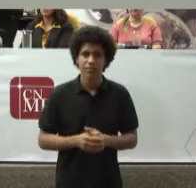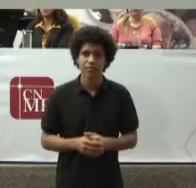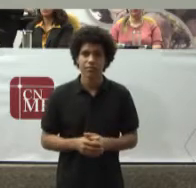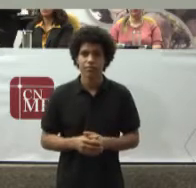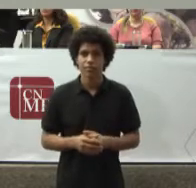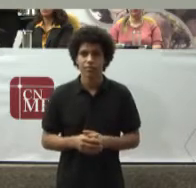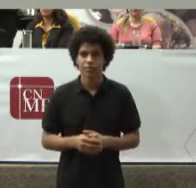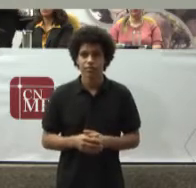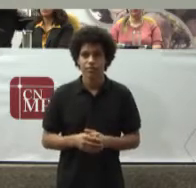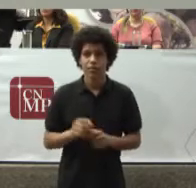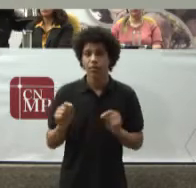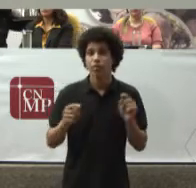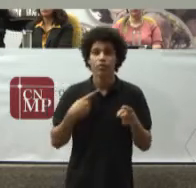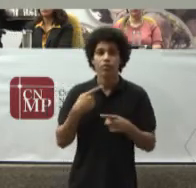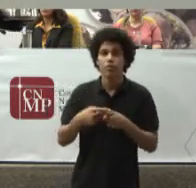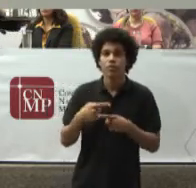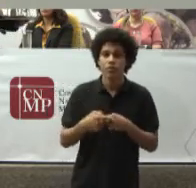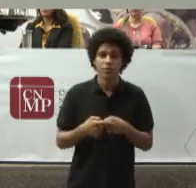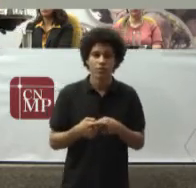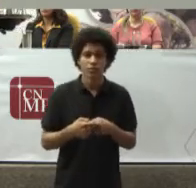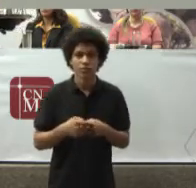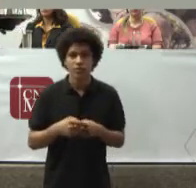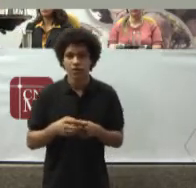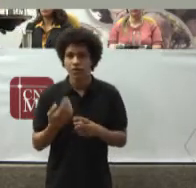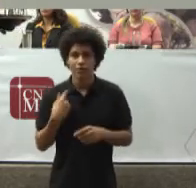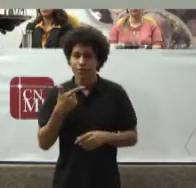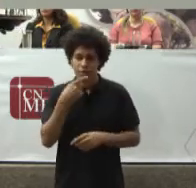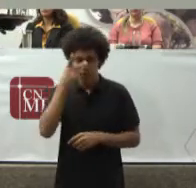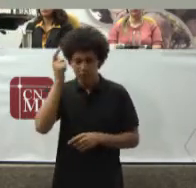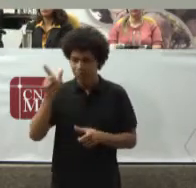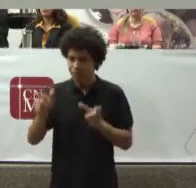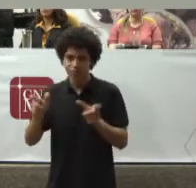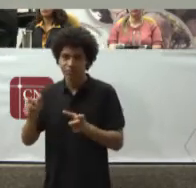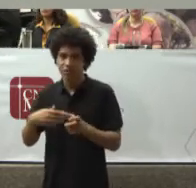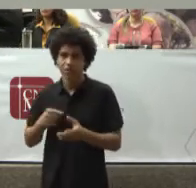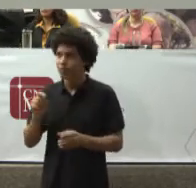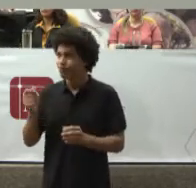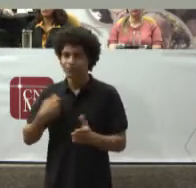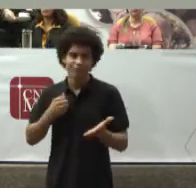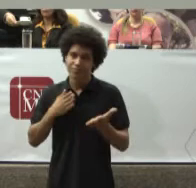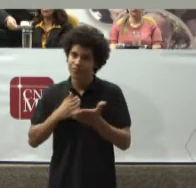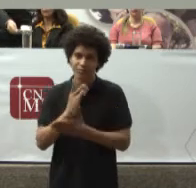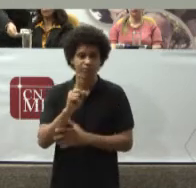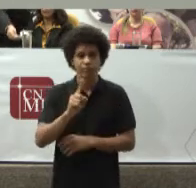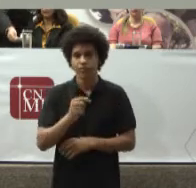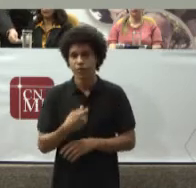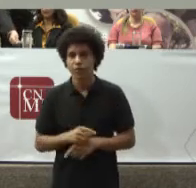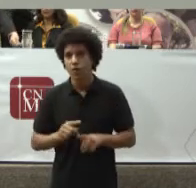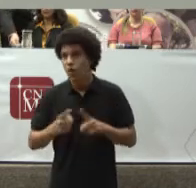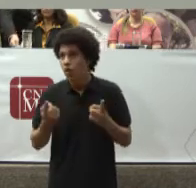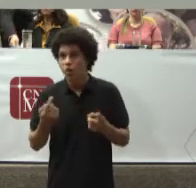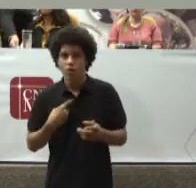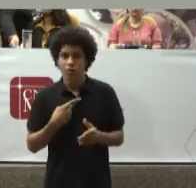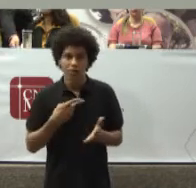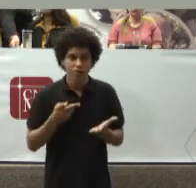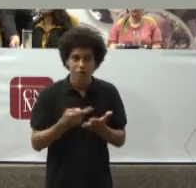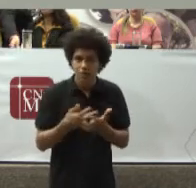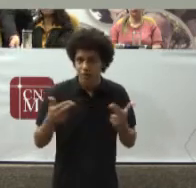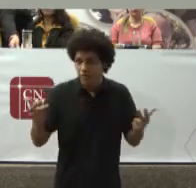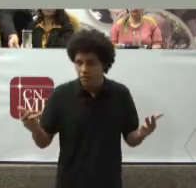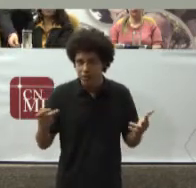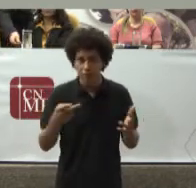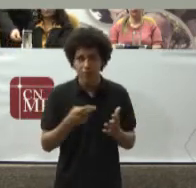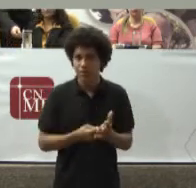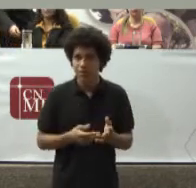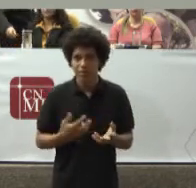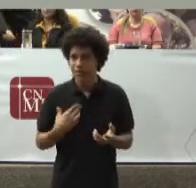a objeção Da discricionariedade Foi apresentada Ou da progressividade Do direito